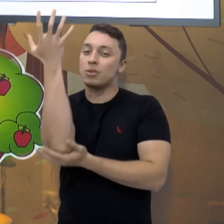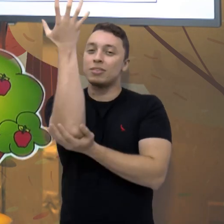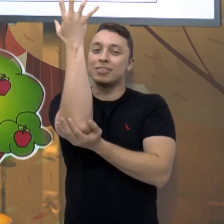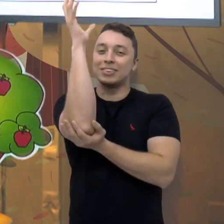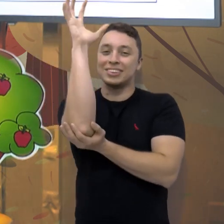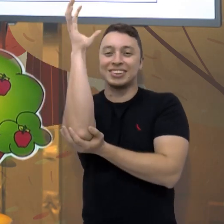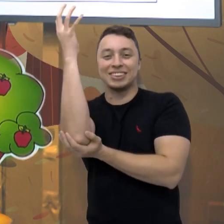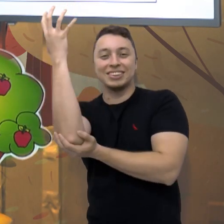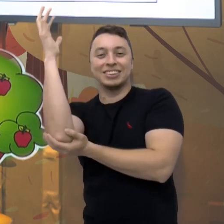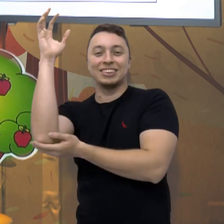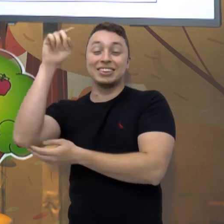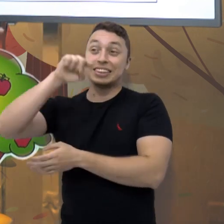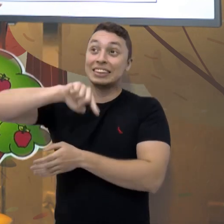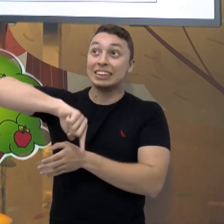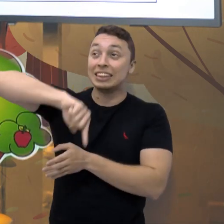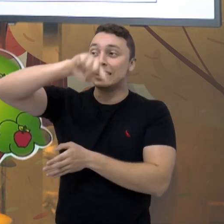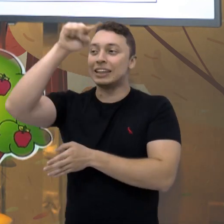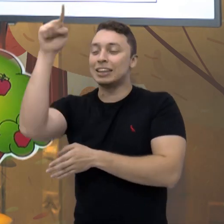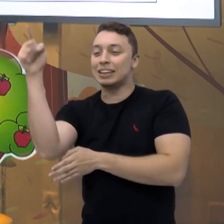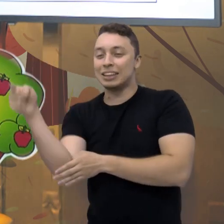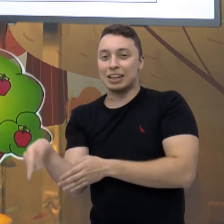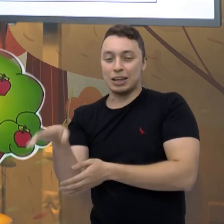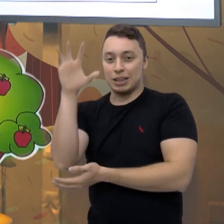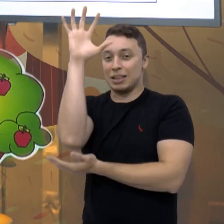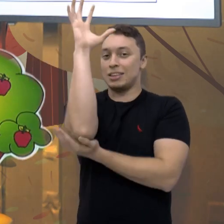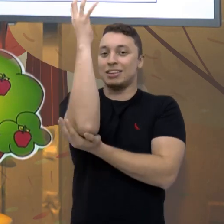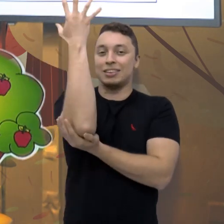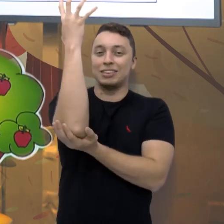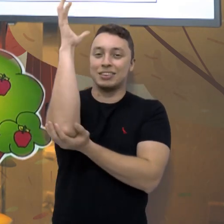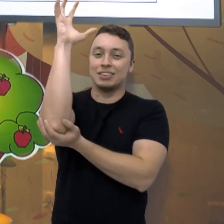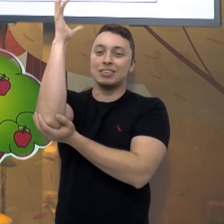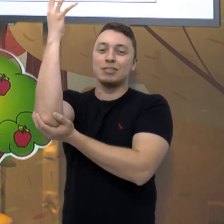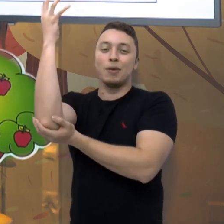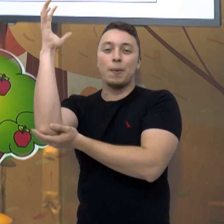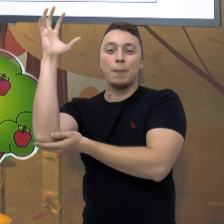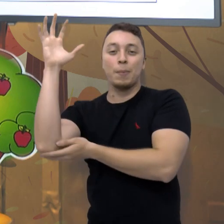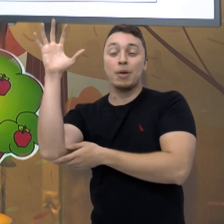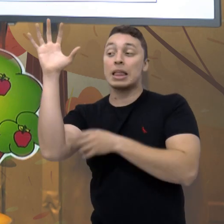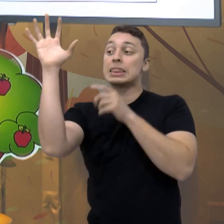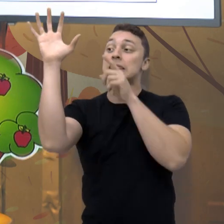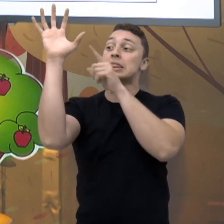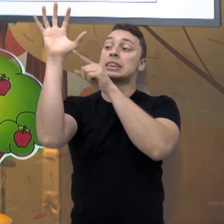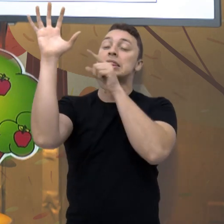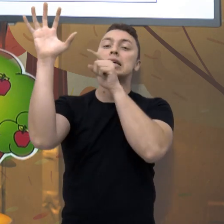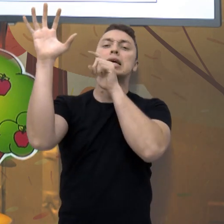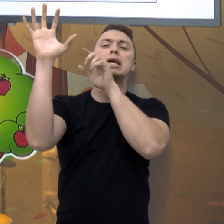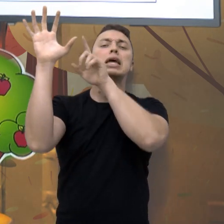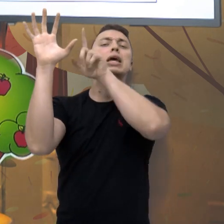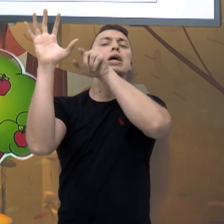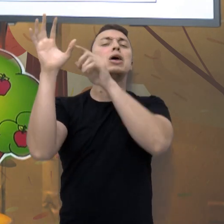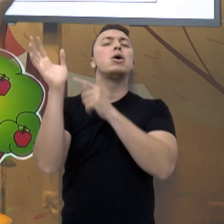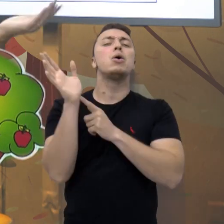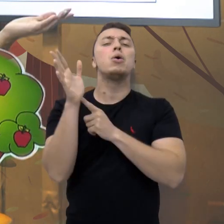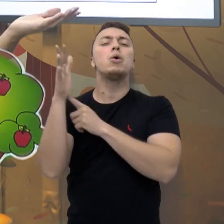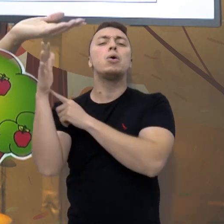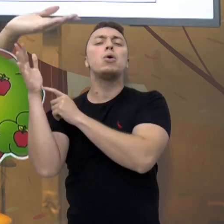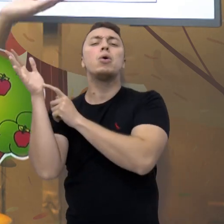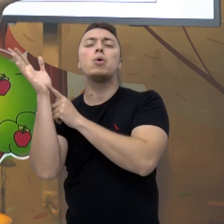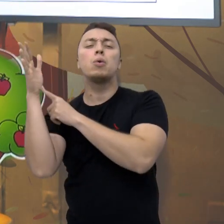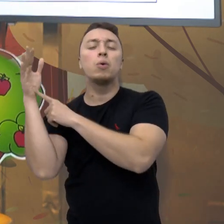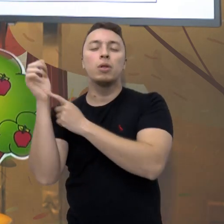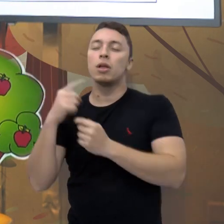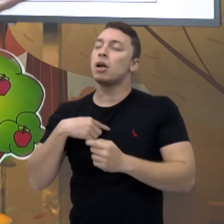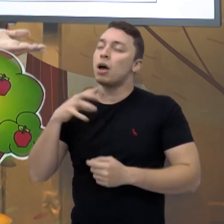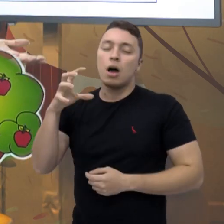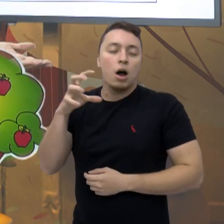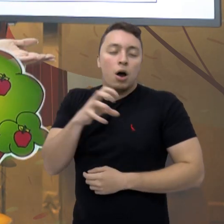eiaô, a árvore na montanha, eiaô, nesse galho tinha uma folha, ai meu Deus, que amor